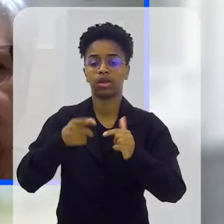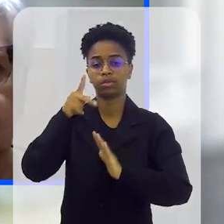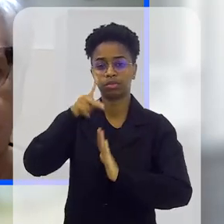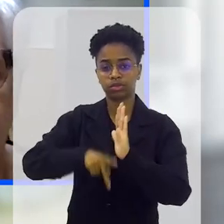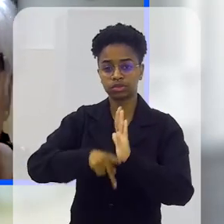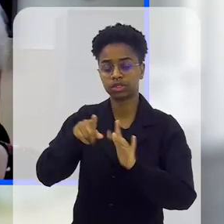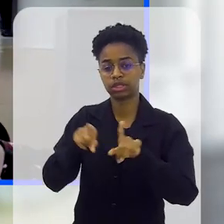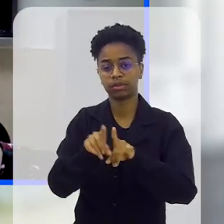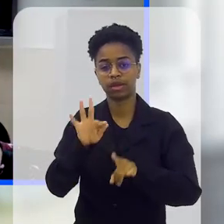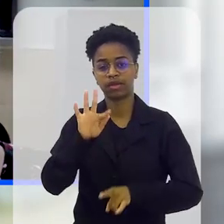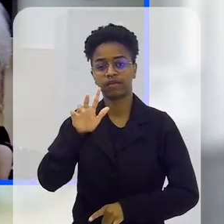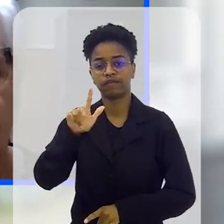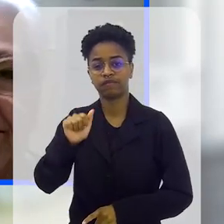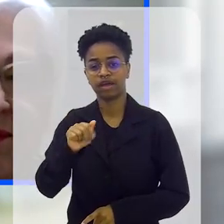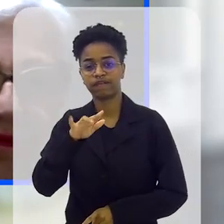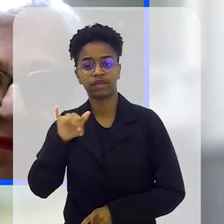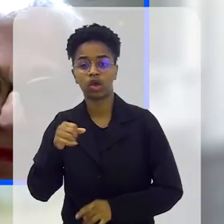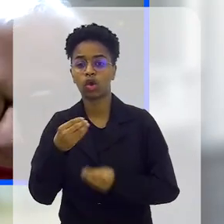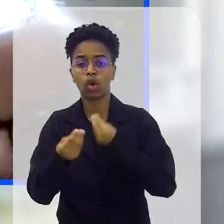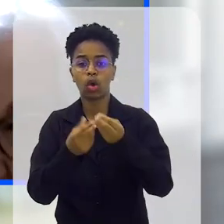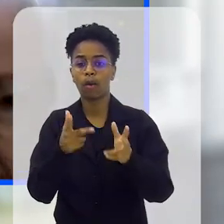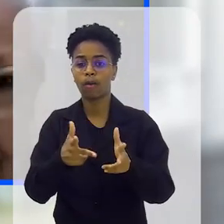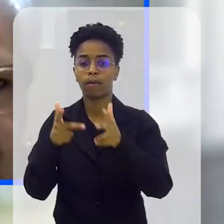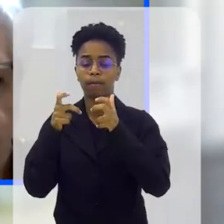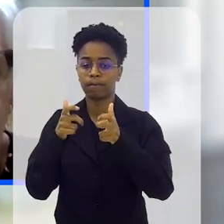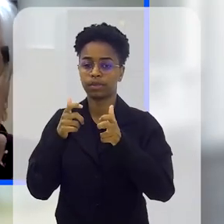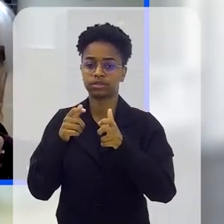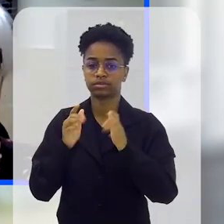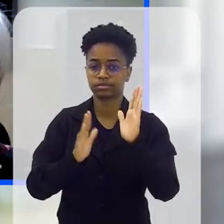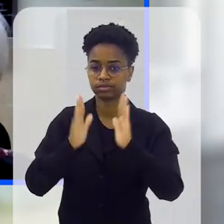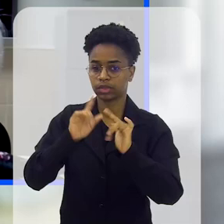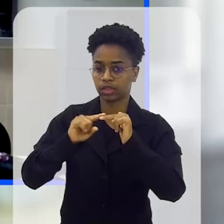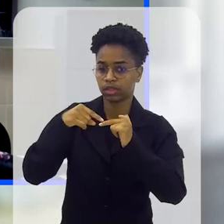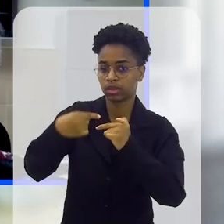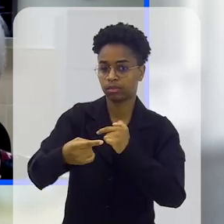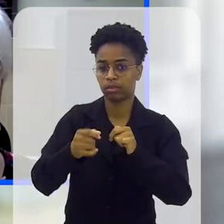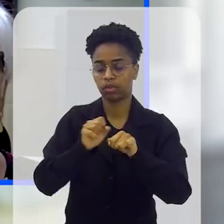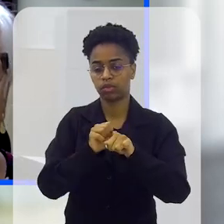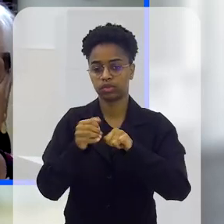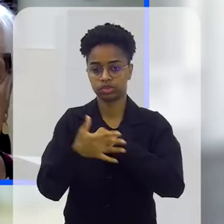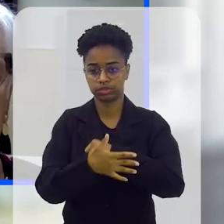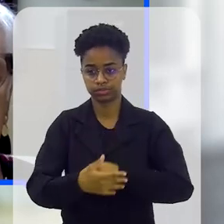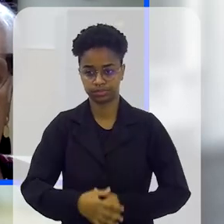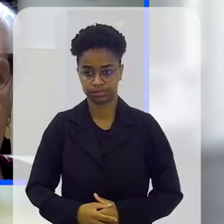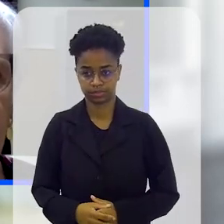desse, e o Flávio também, na ponta lá, como é que você tem visto esse período pós-pandemia?